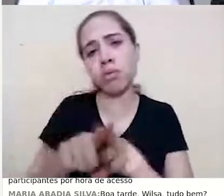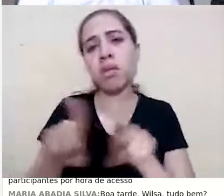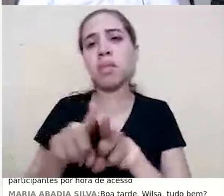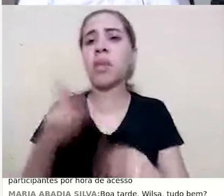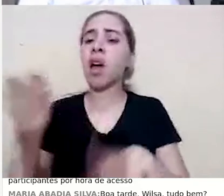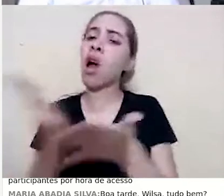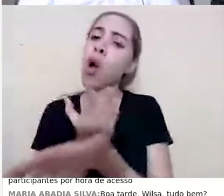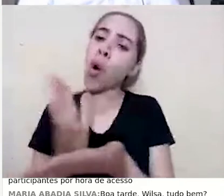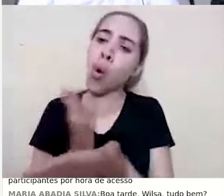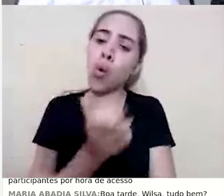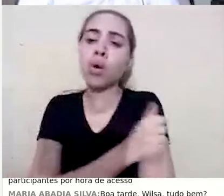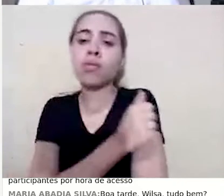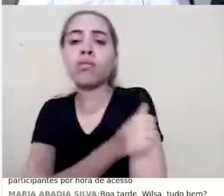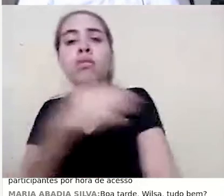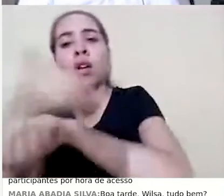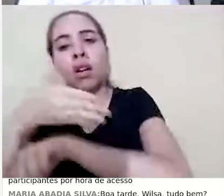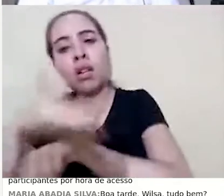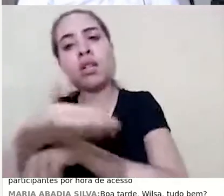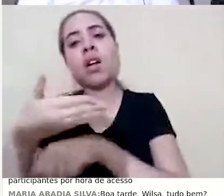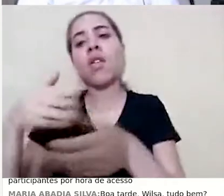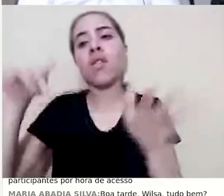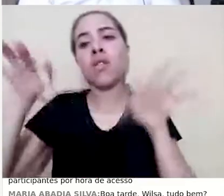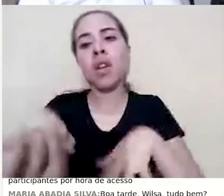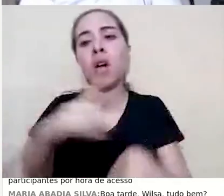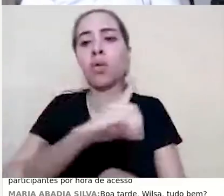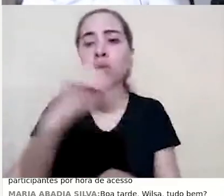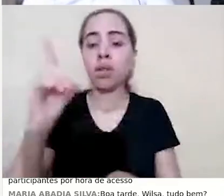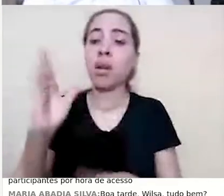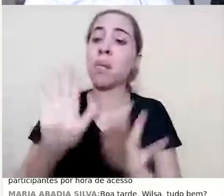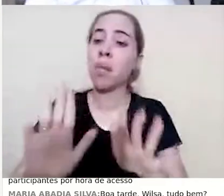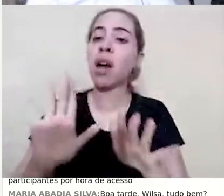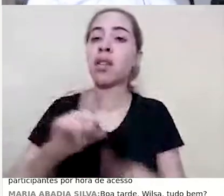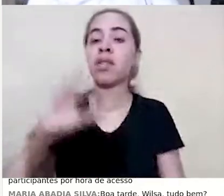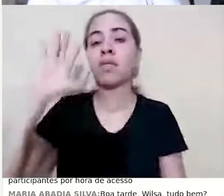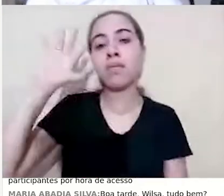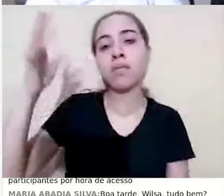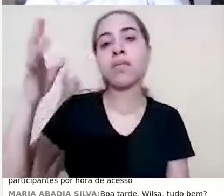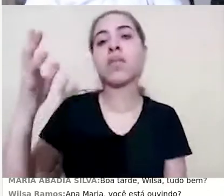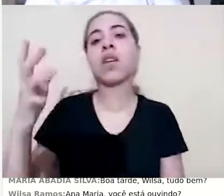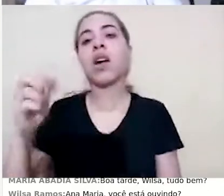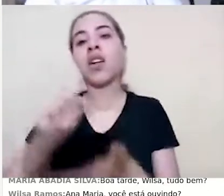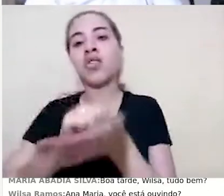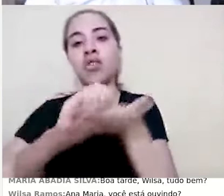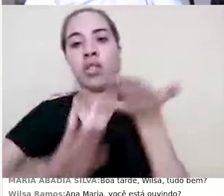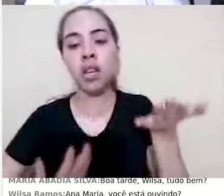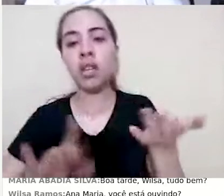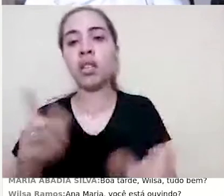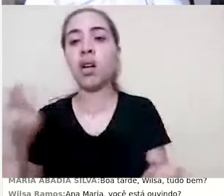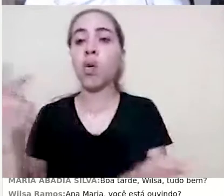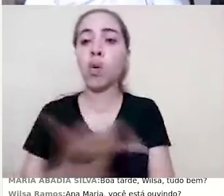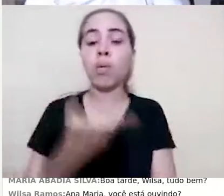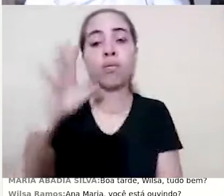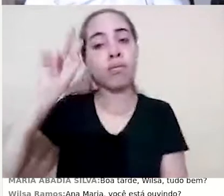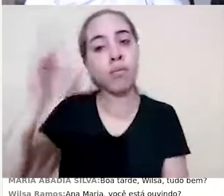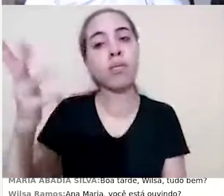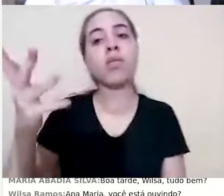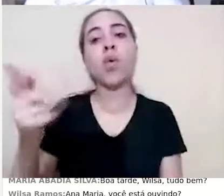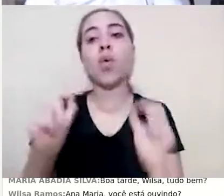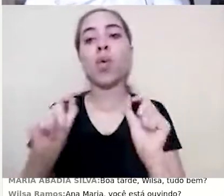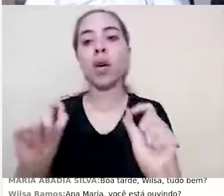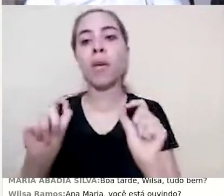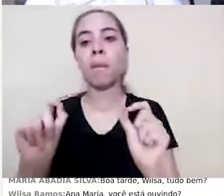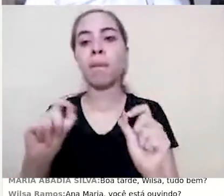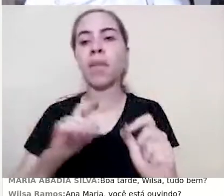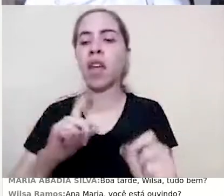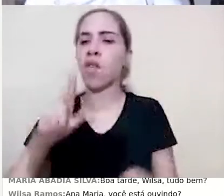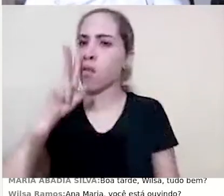tarde da noite e alguns no final do dia. Mas a realização de atividades, ela começa, ela tem o seu ponto